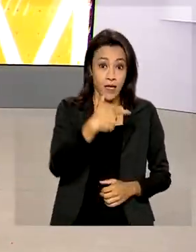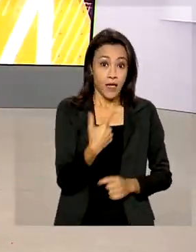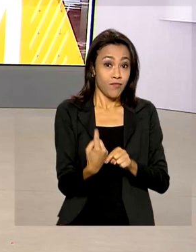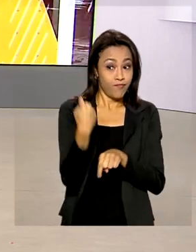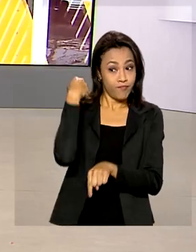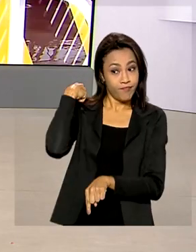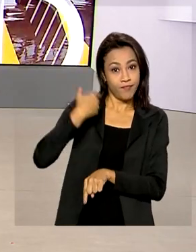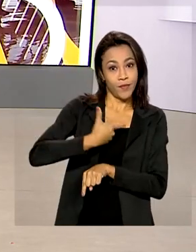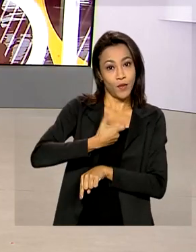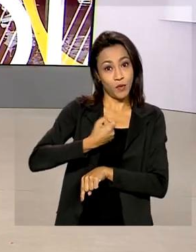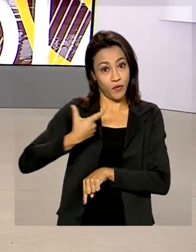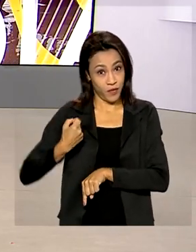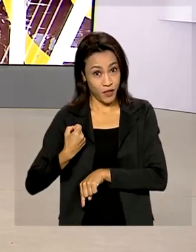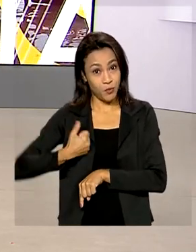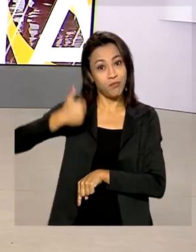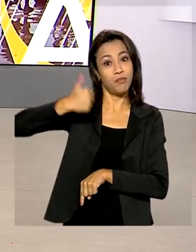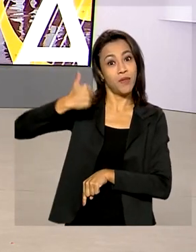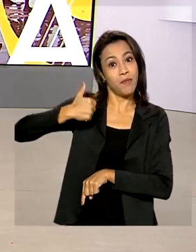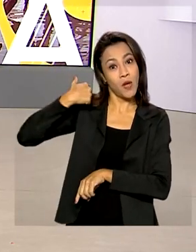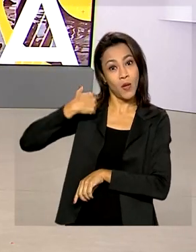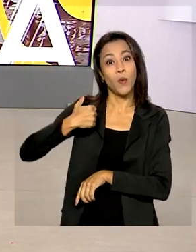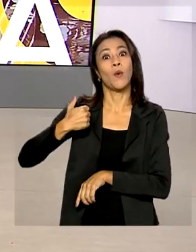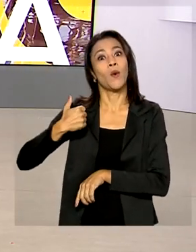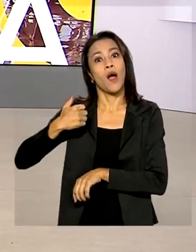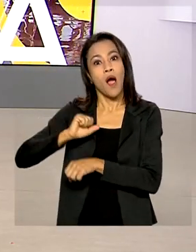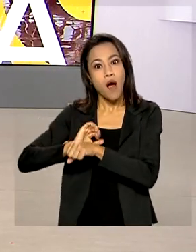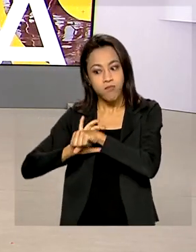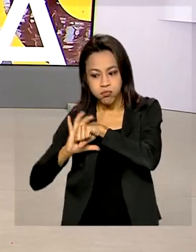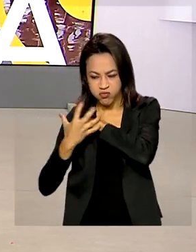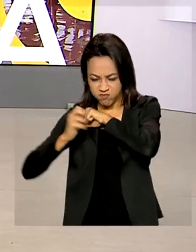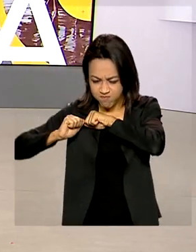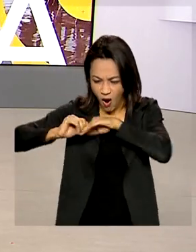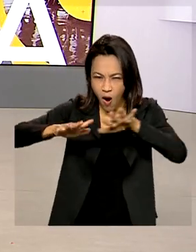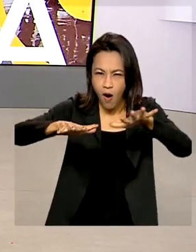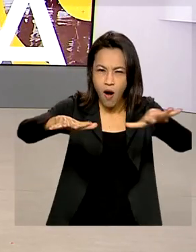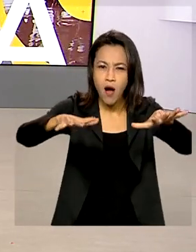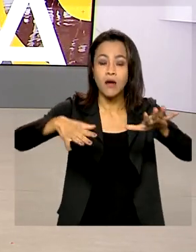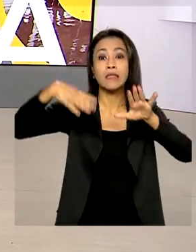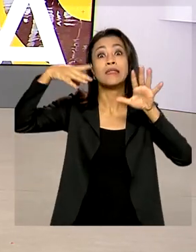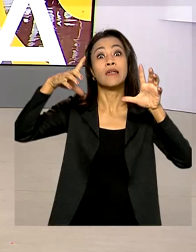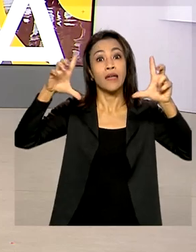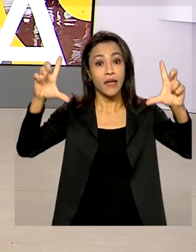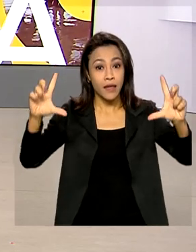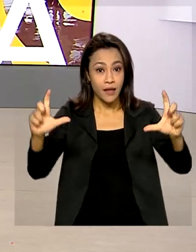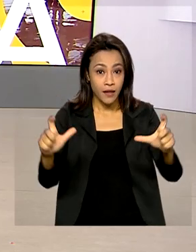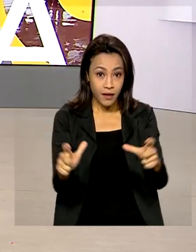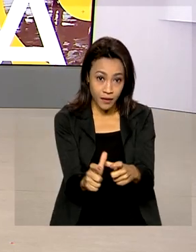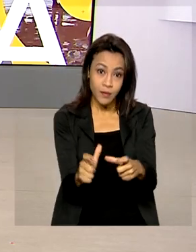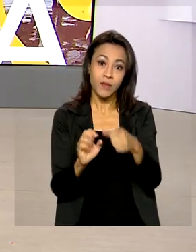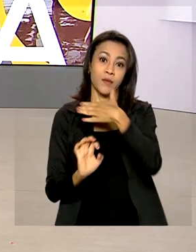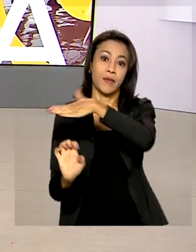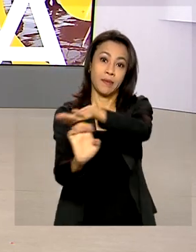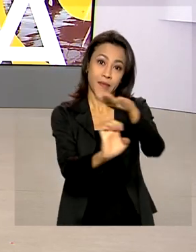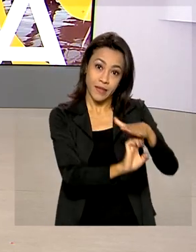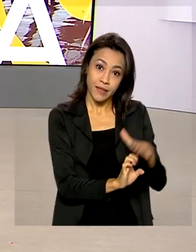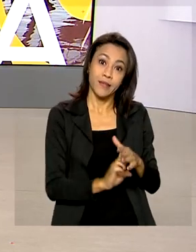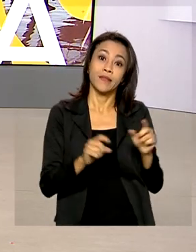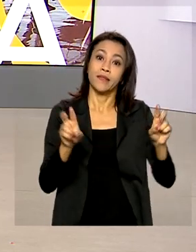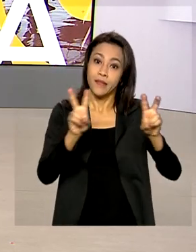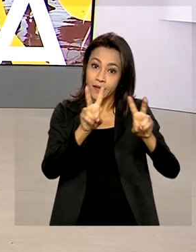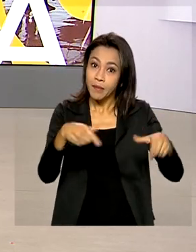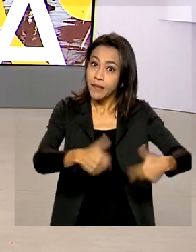o primeiro ano da pandemia de Covid-19, caiu o número de empresas e empregos no setor de serviços.